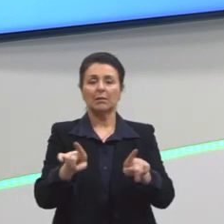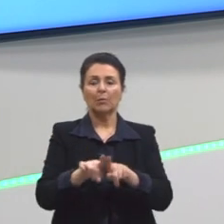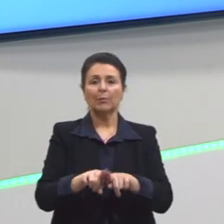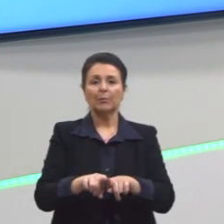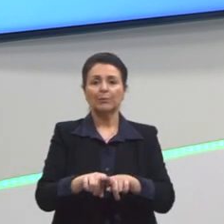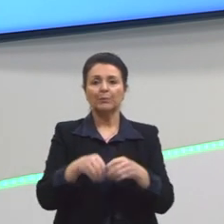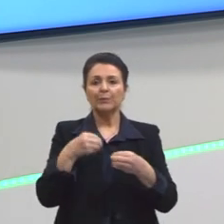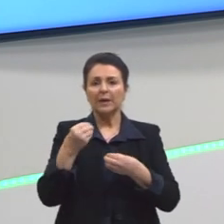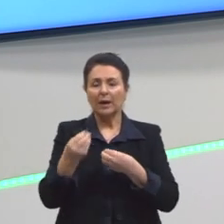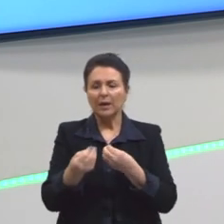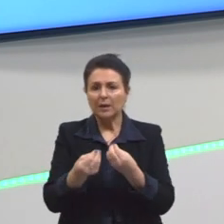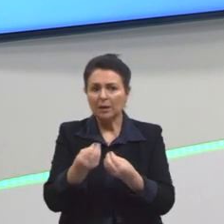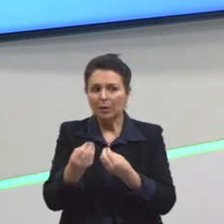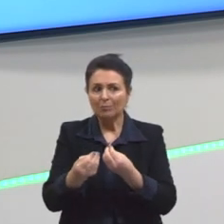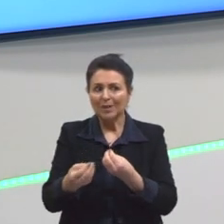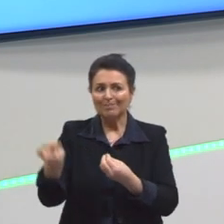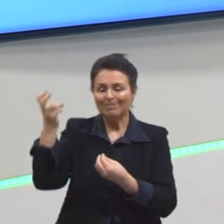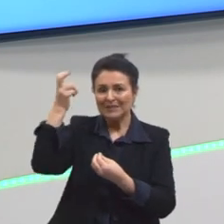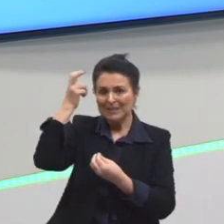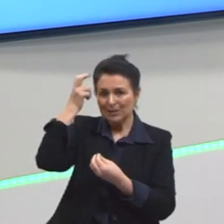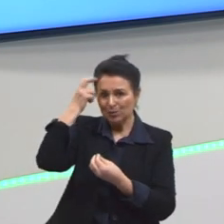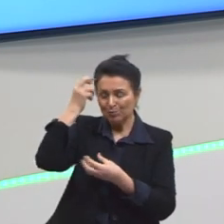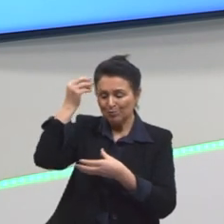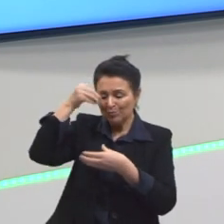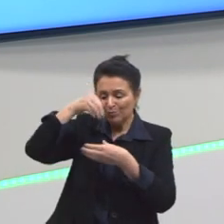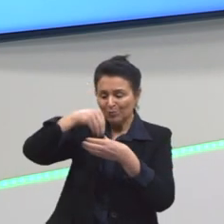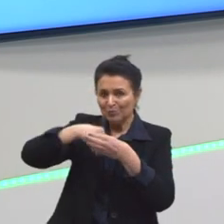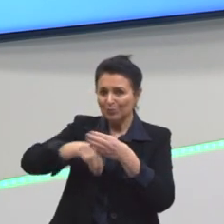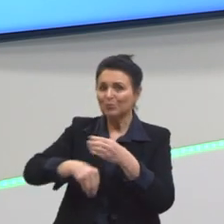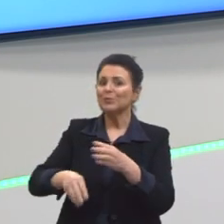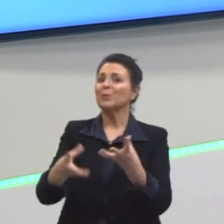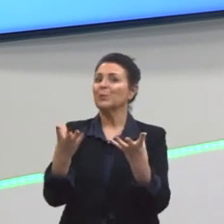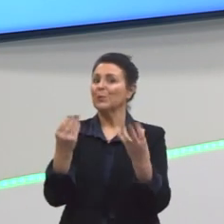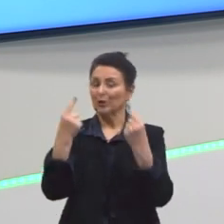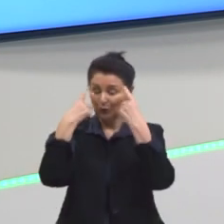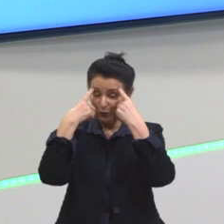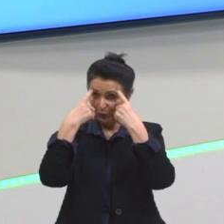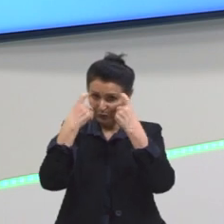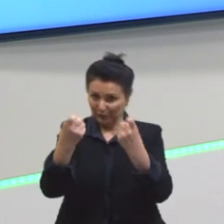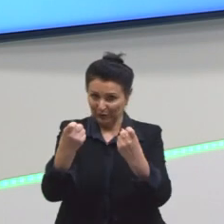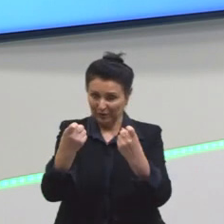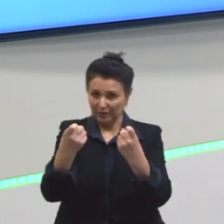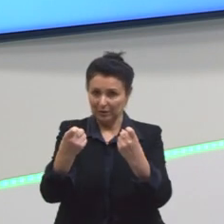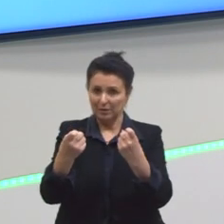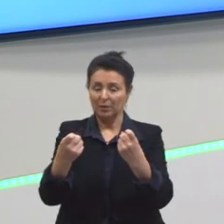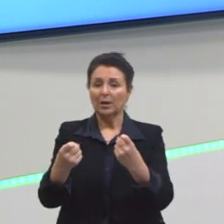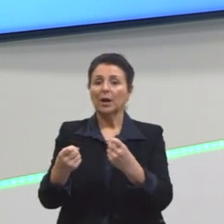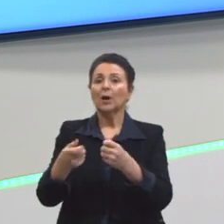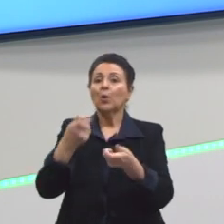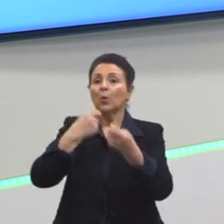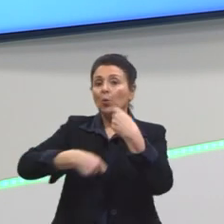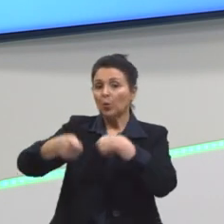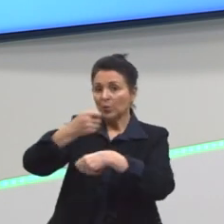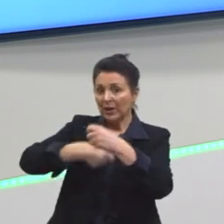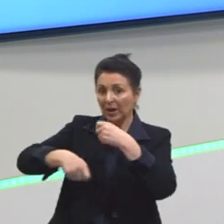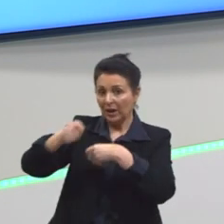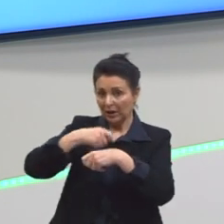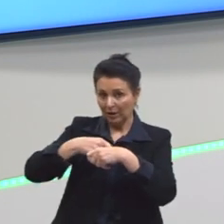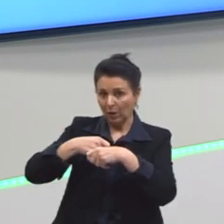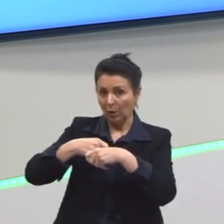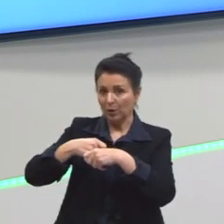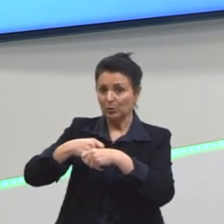quanto essa questão culturalmente é muito violenta. O tráfico transatlântico se tornou um pilar do